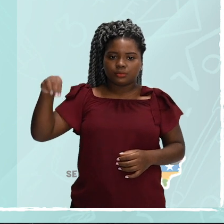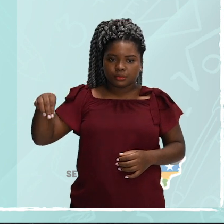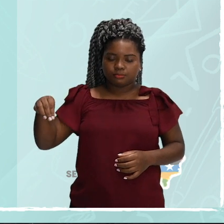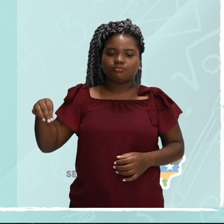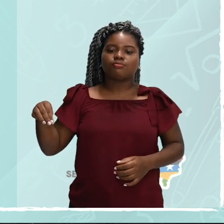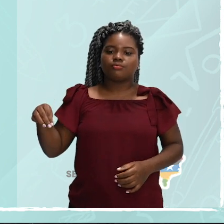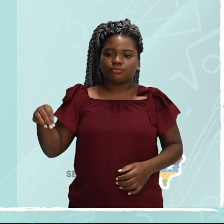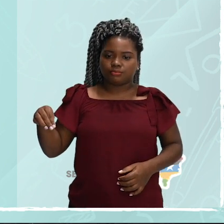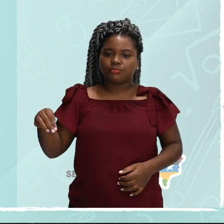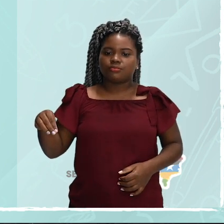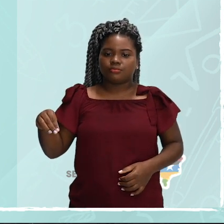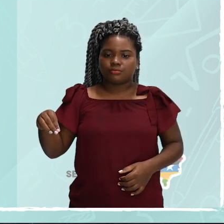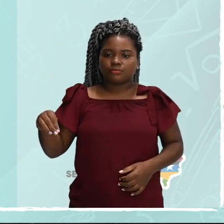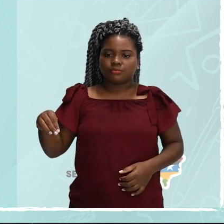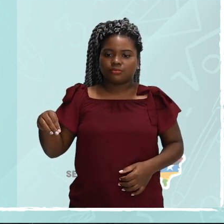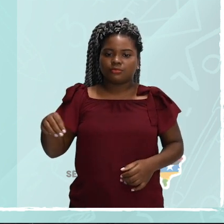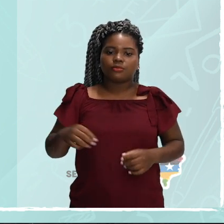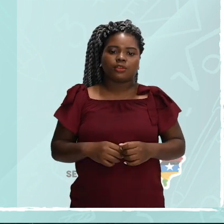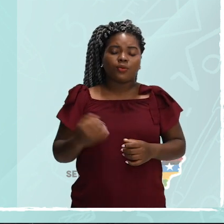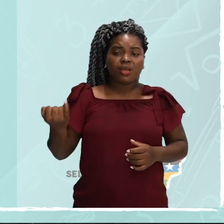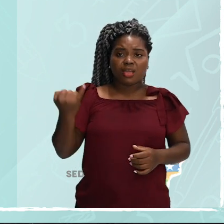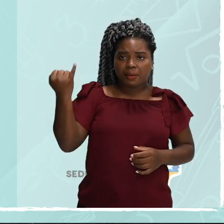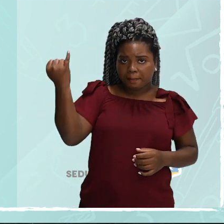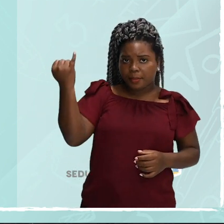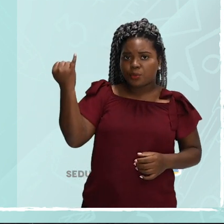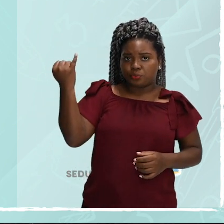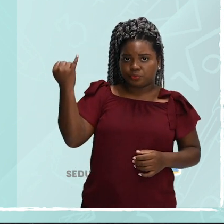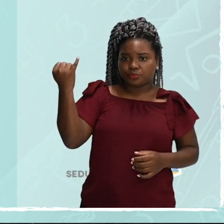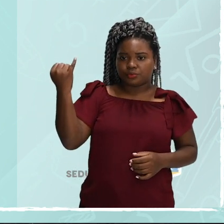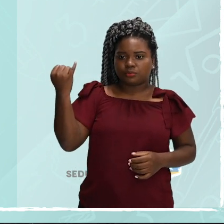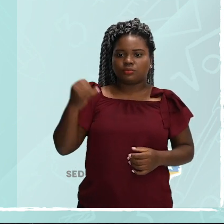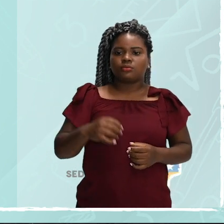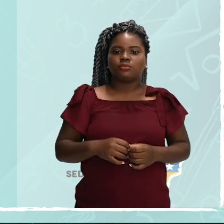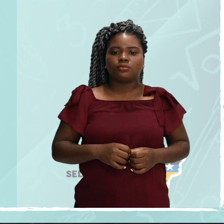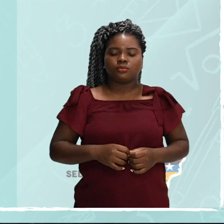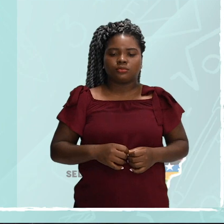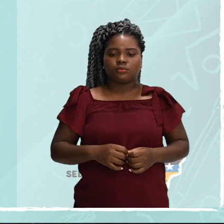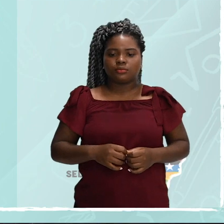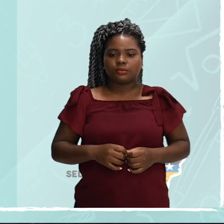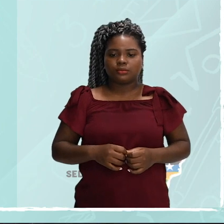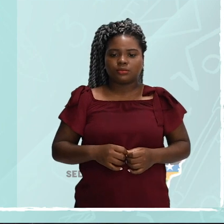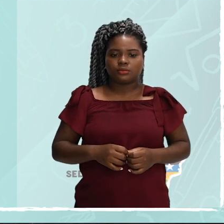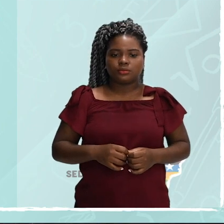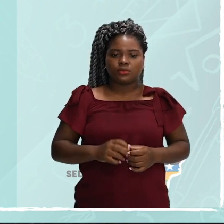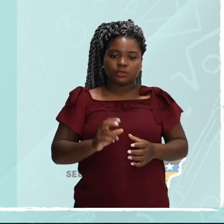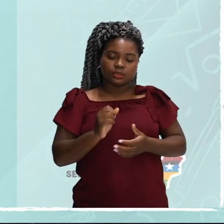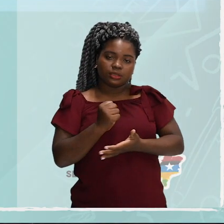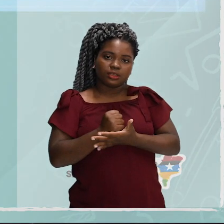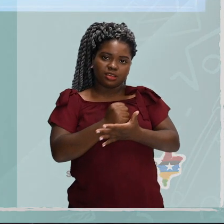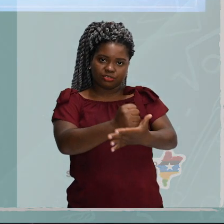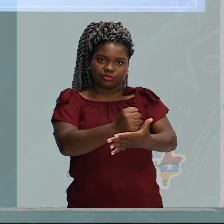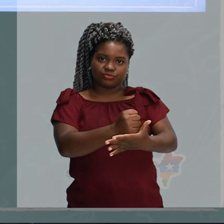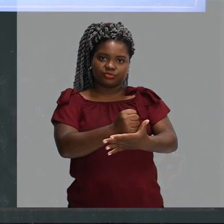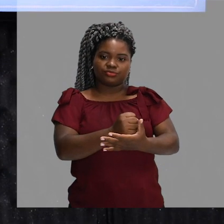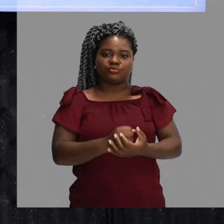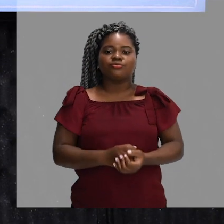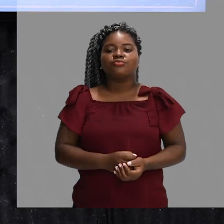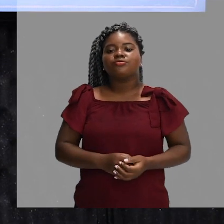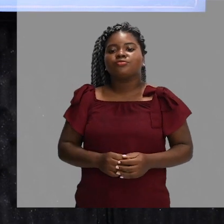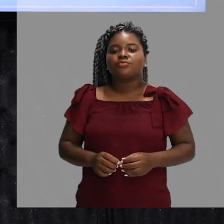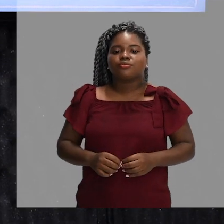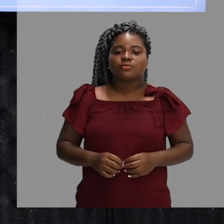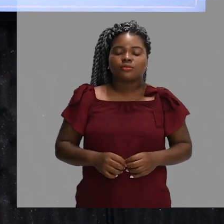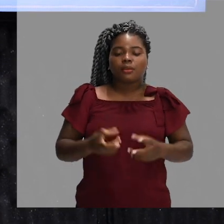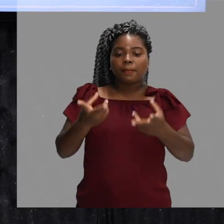São consideradas parte integrante da rede e delimitam os limites laterais do espaço de cruzamento. Então,